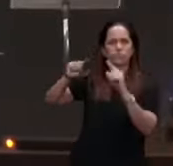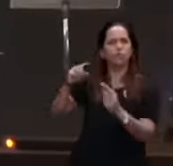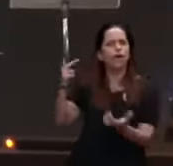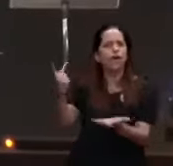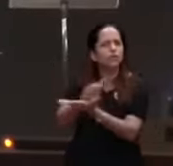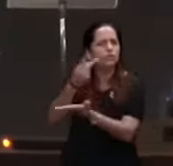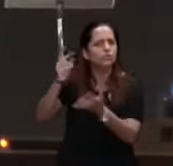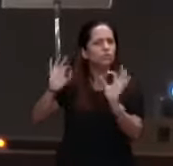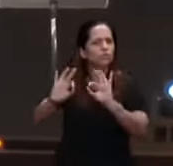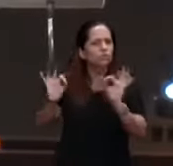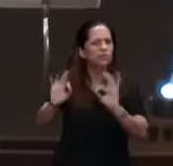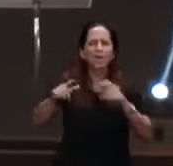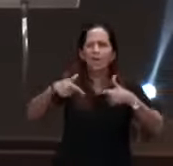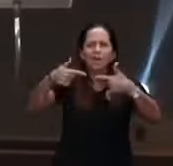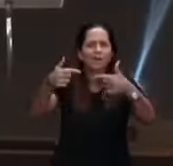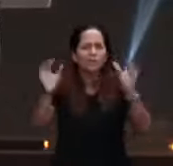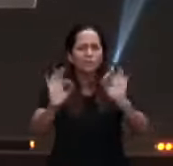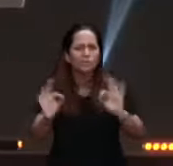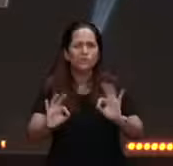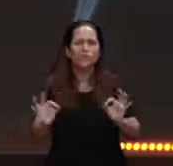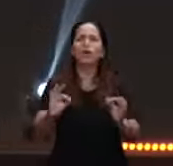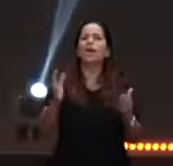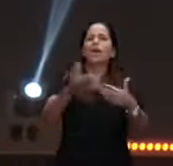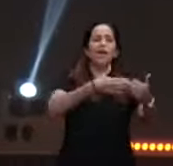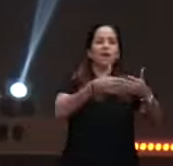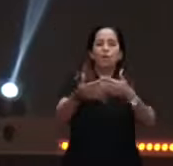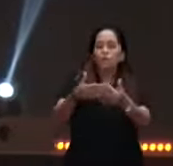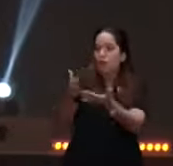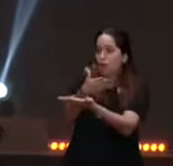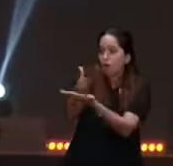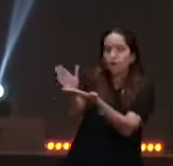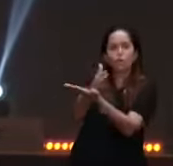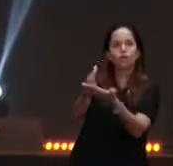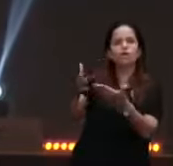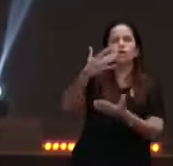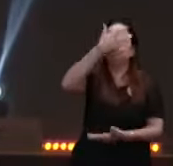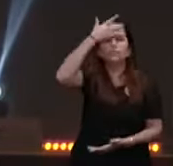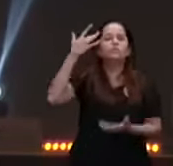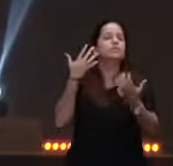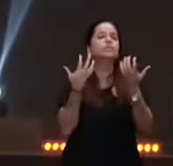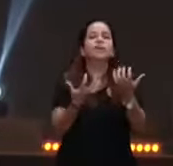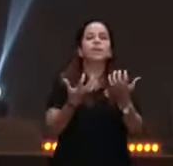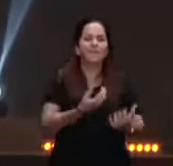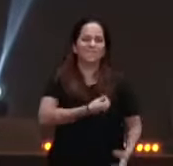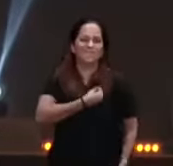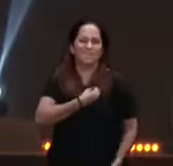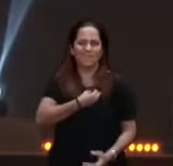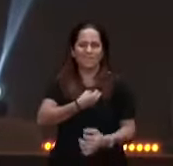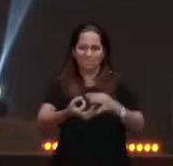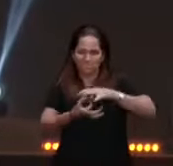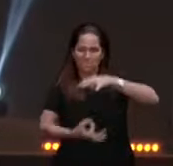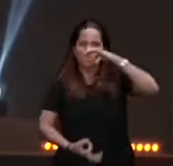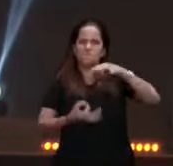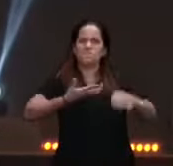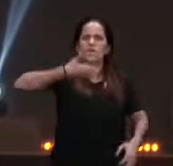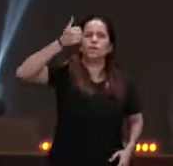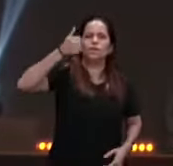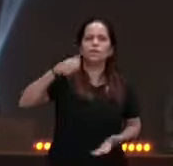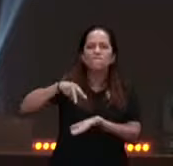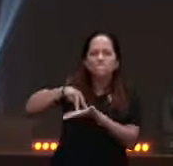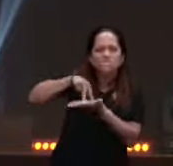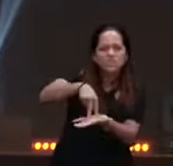tem muita gente querendo melhorar sua vida espiritual, não toma posição, tem muita gente querendo aprender mais